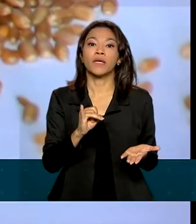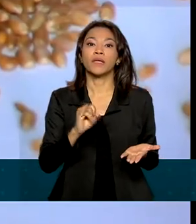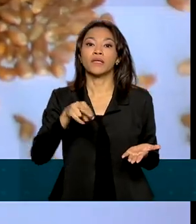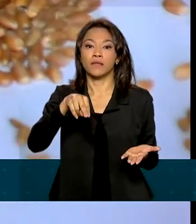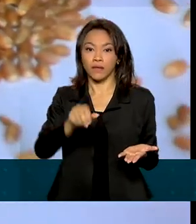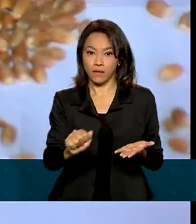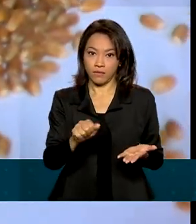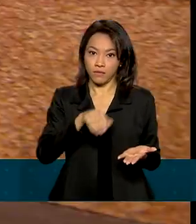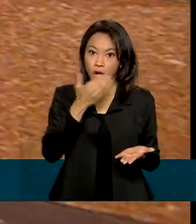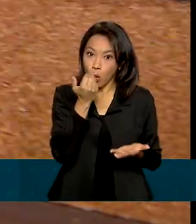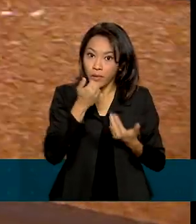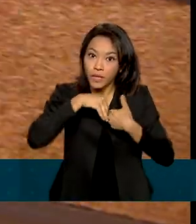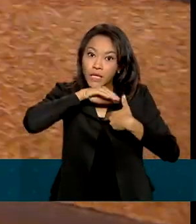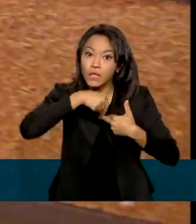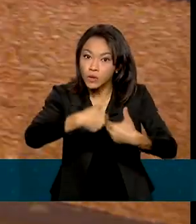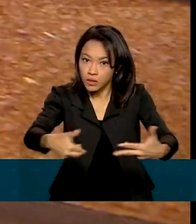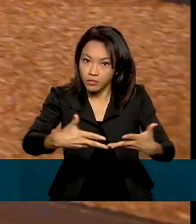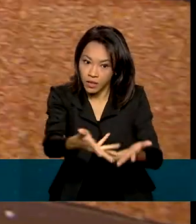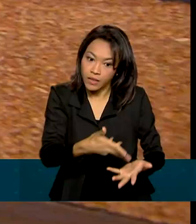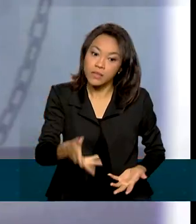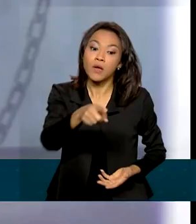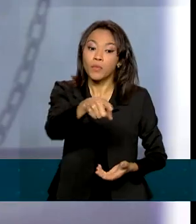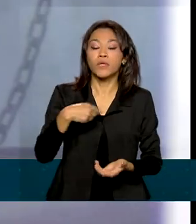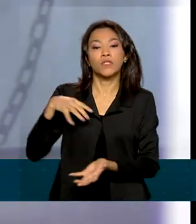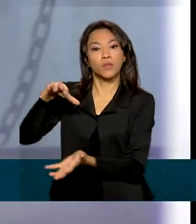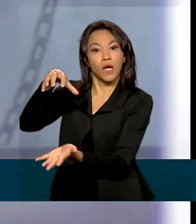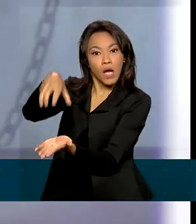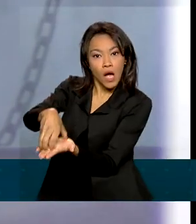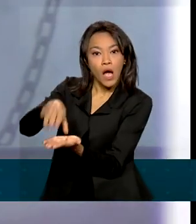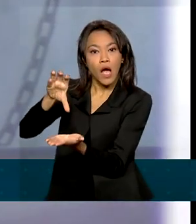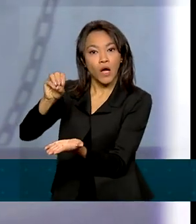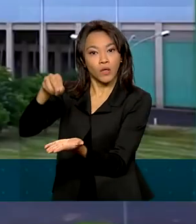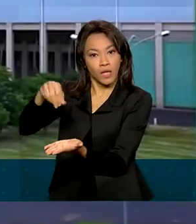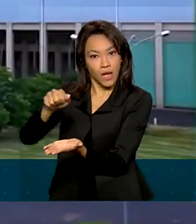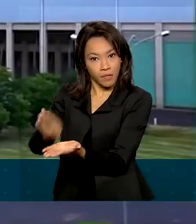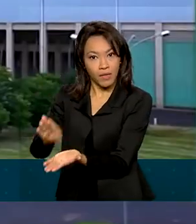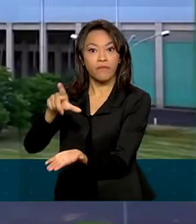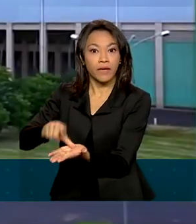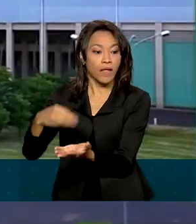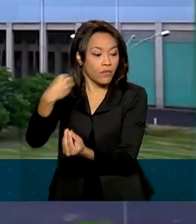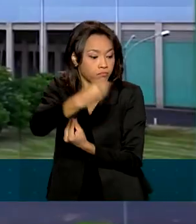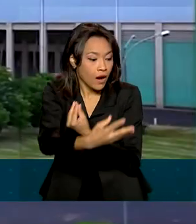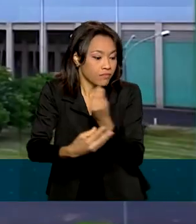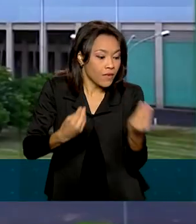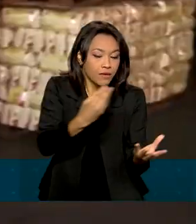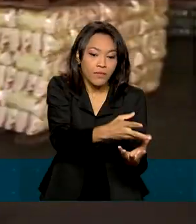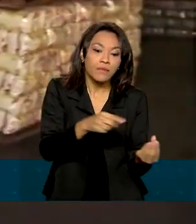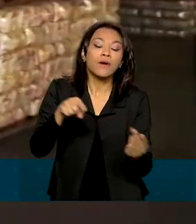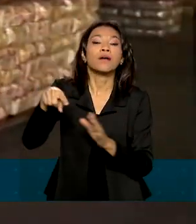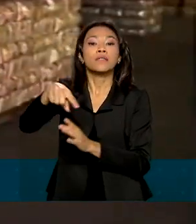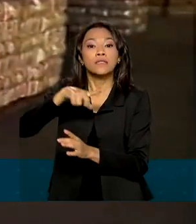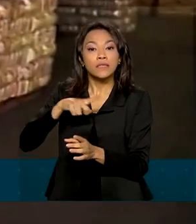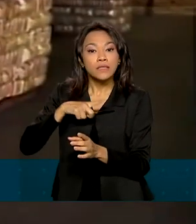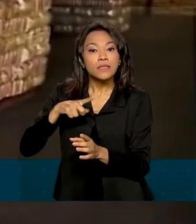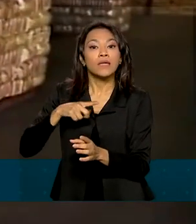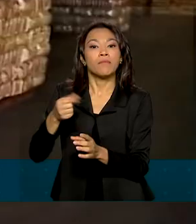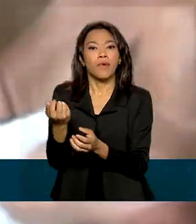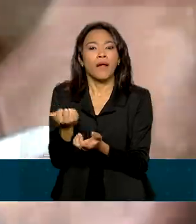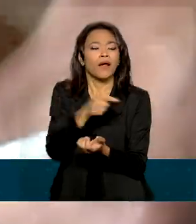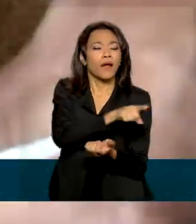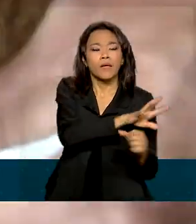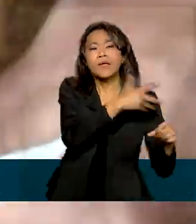poderá adquirir o milho para abastecer o programa e, ao mesmo tempo, manter o estoque regulador do governo